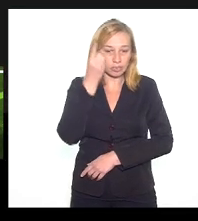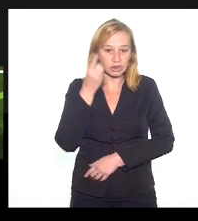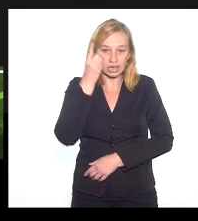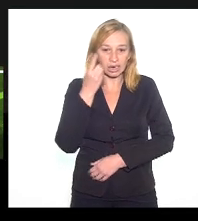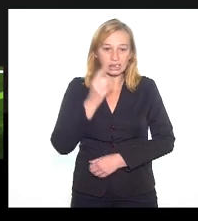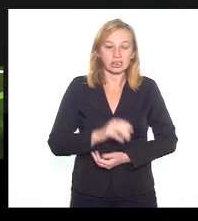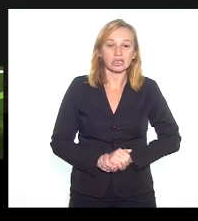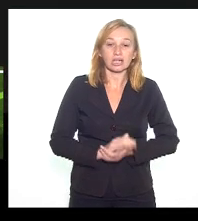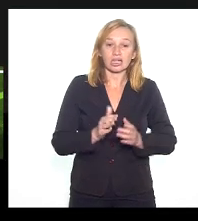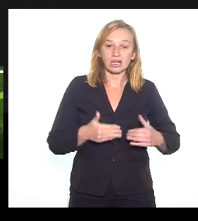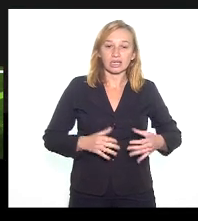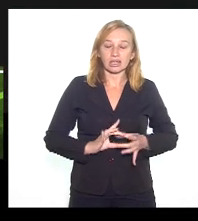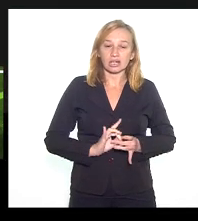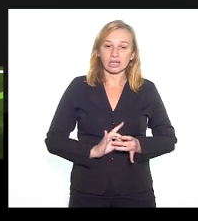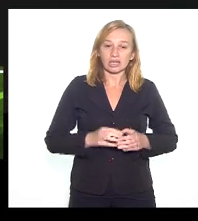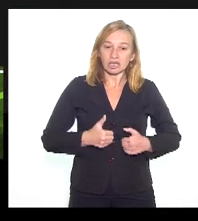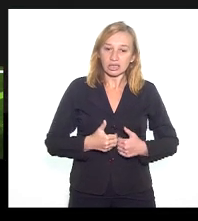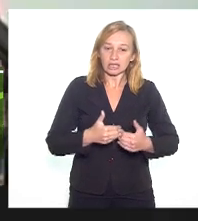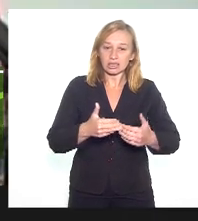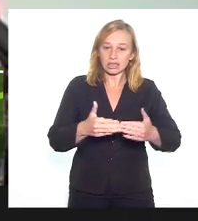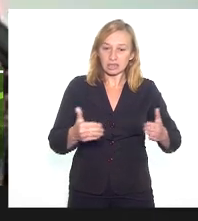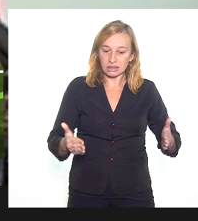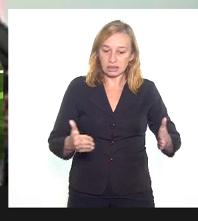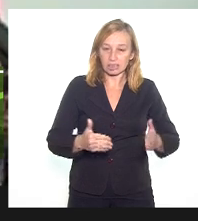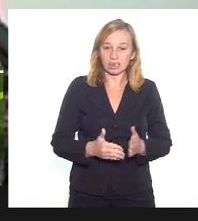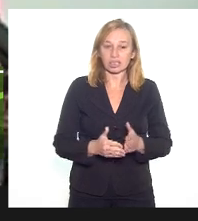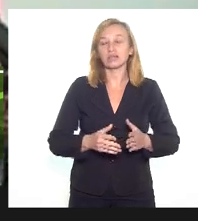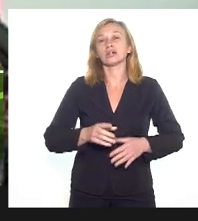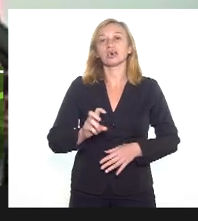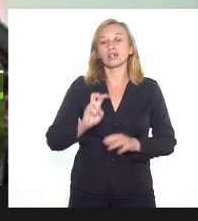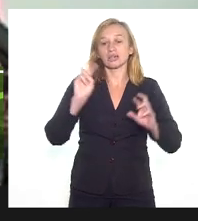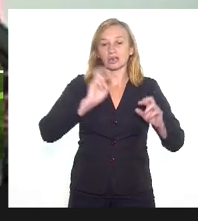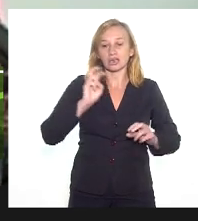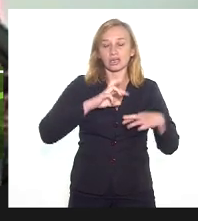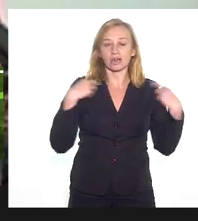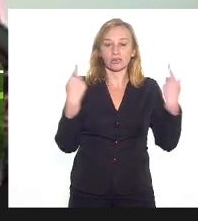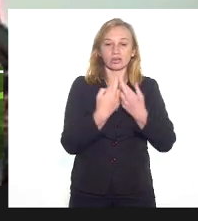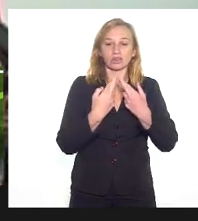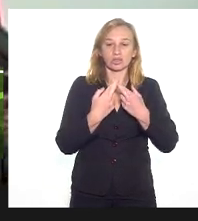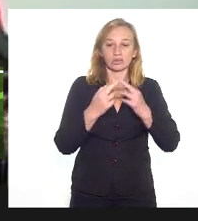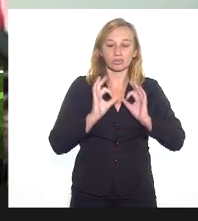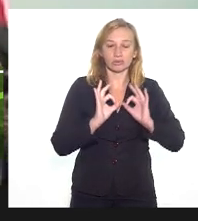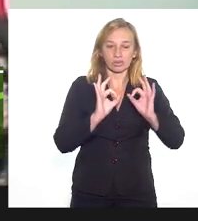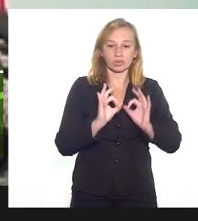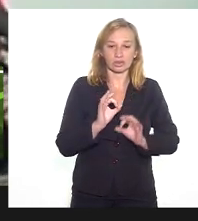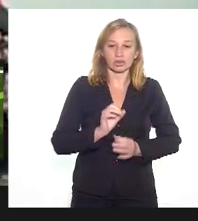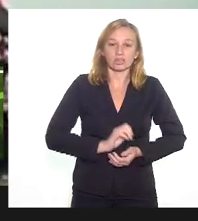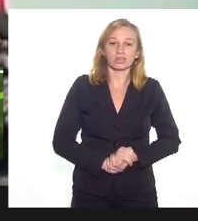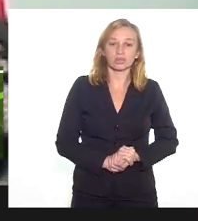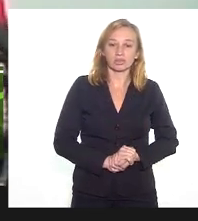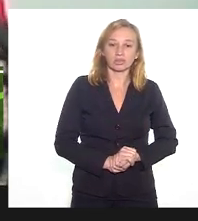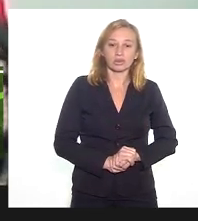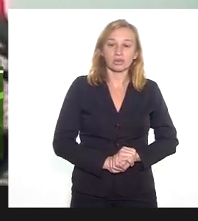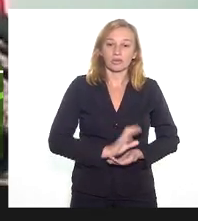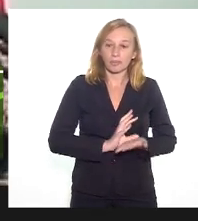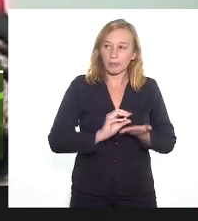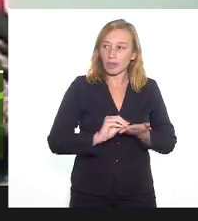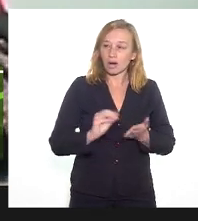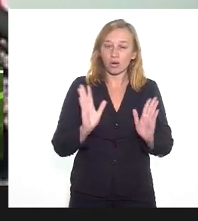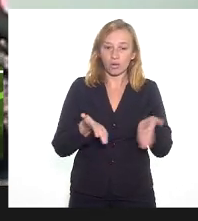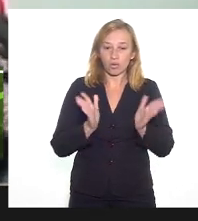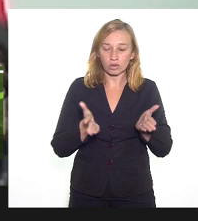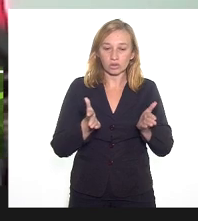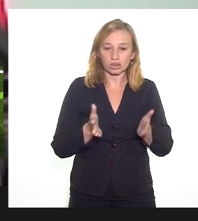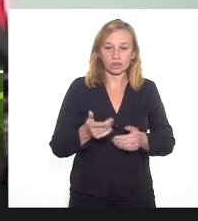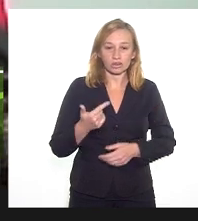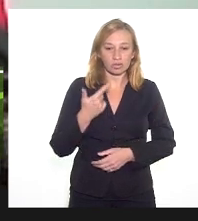dou por abertos os trabalhos da quinta reunião ordinária com a seguinte pauta. Hoje estaremos ouvindo as